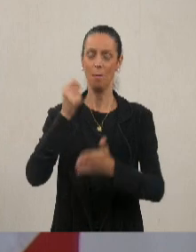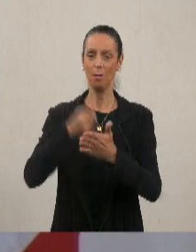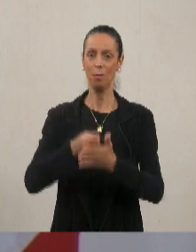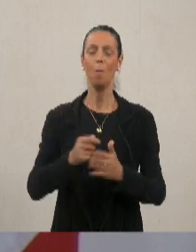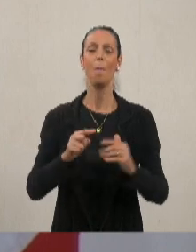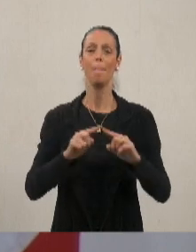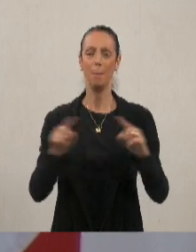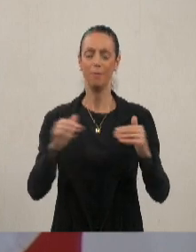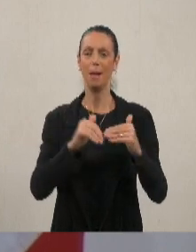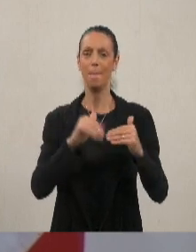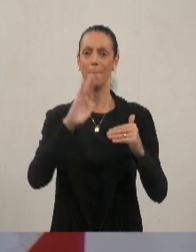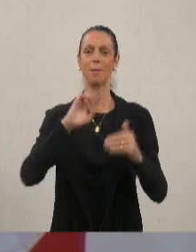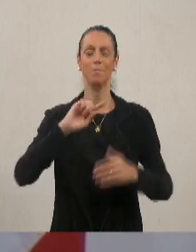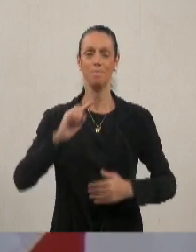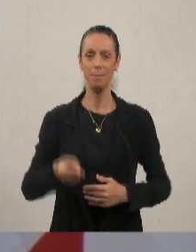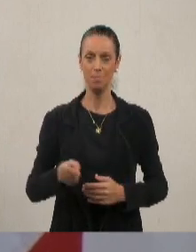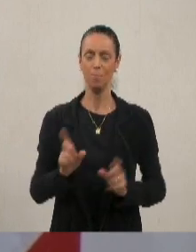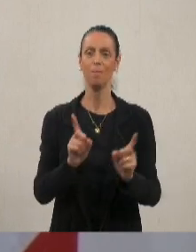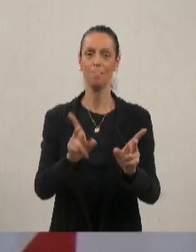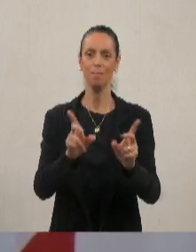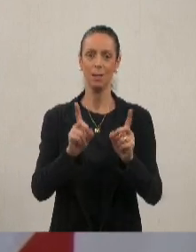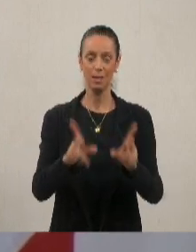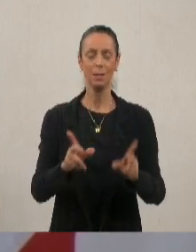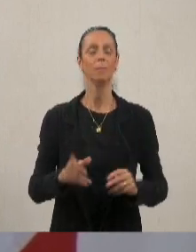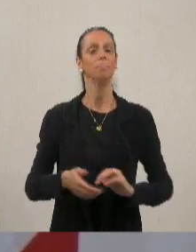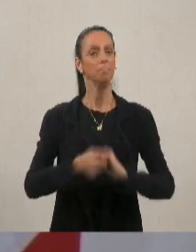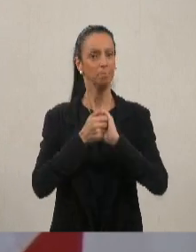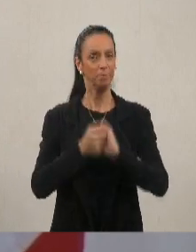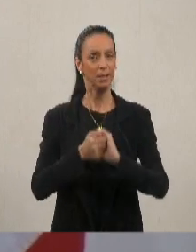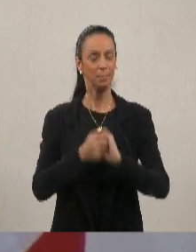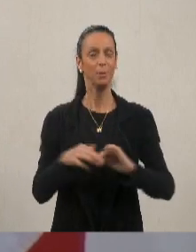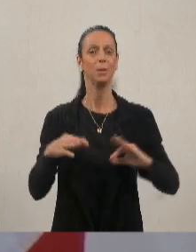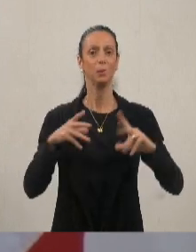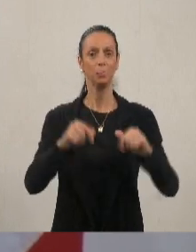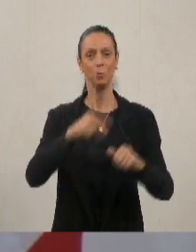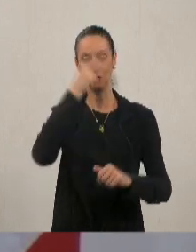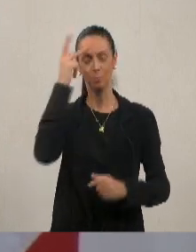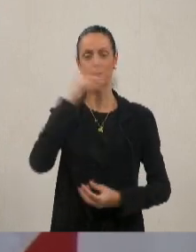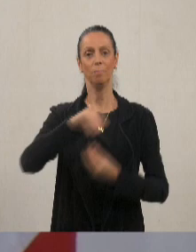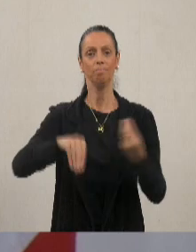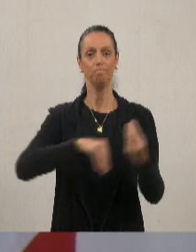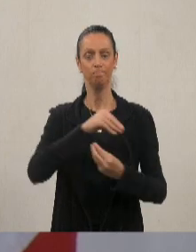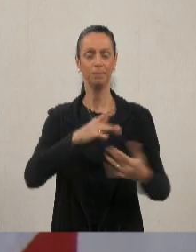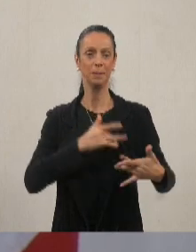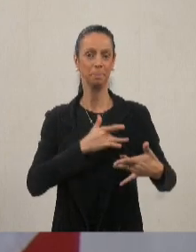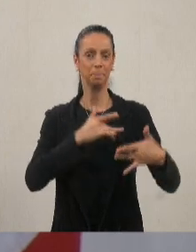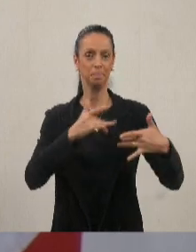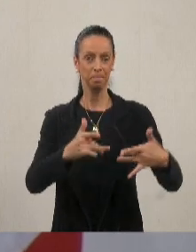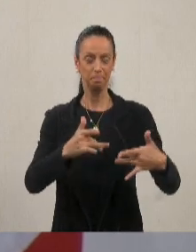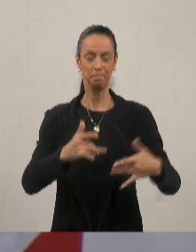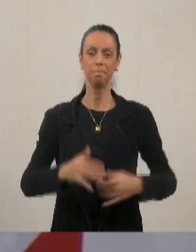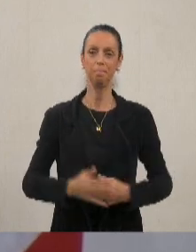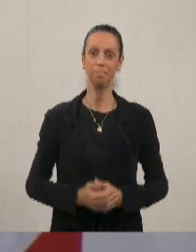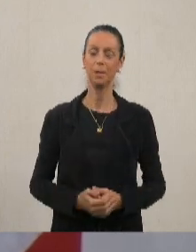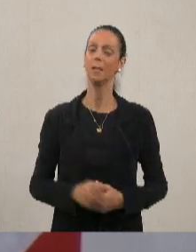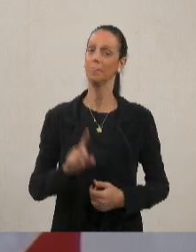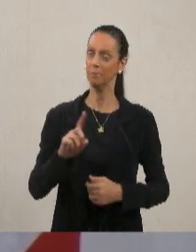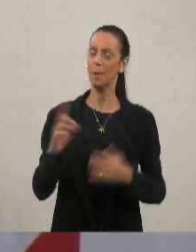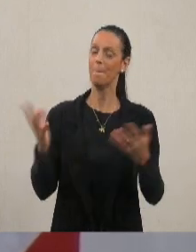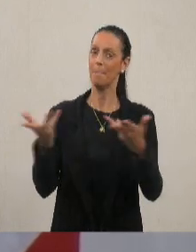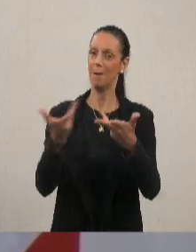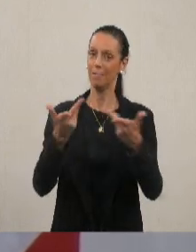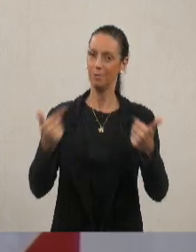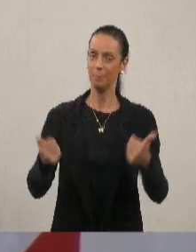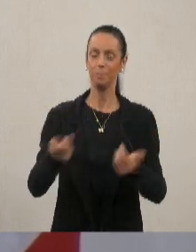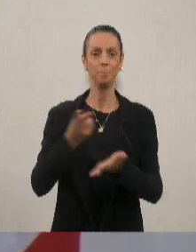muito ajuda. Muito obrigado a todos os voluntários, porque sem o voluntário não teria dado esse resultado e foi excelente. Cada